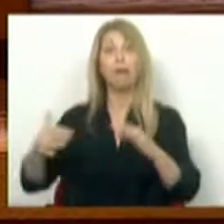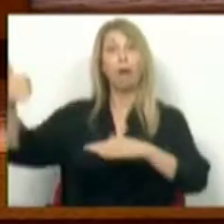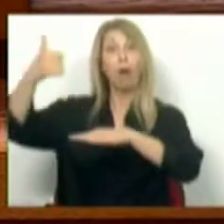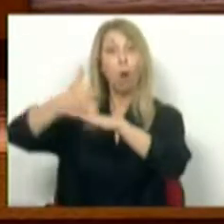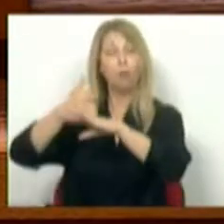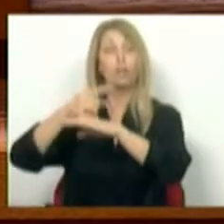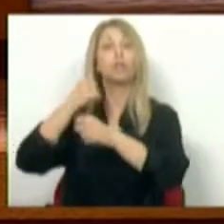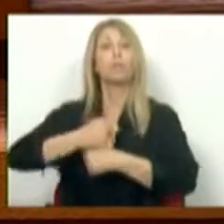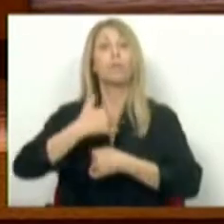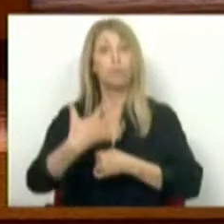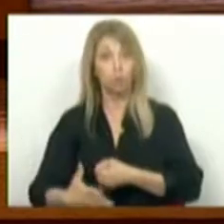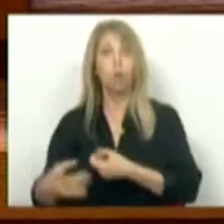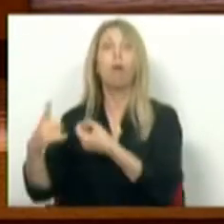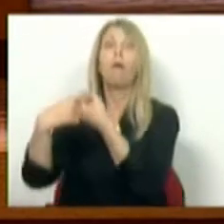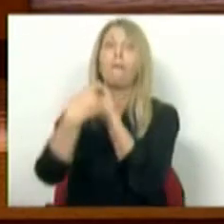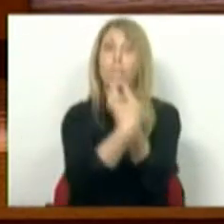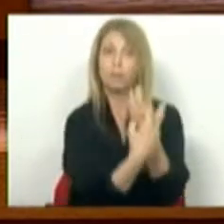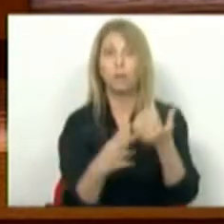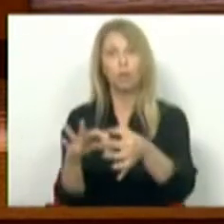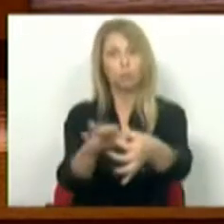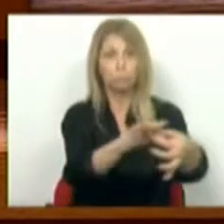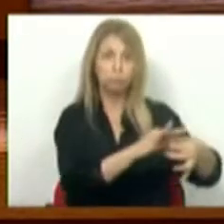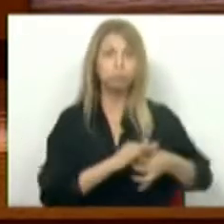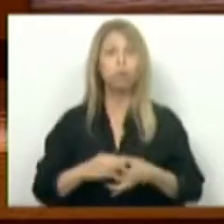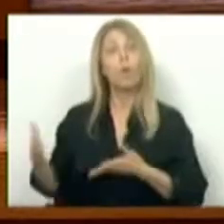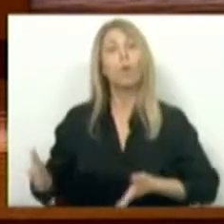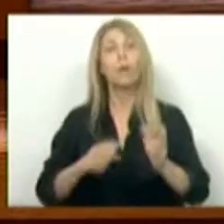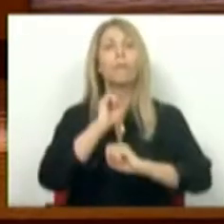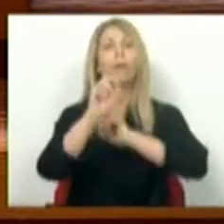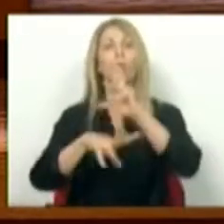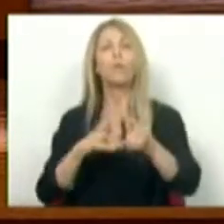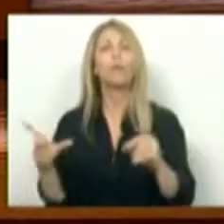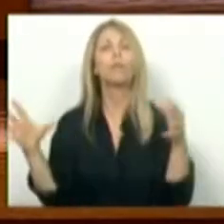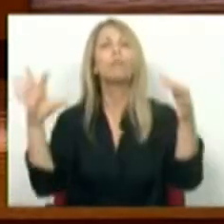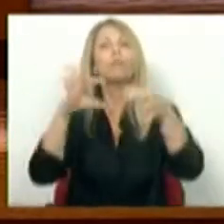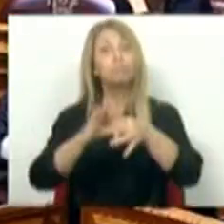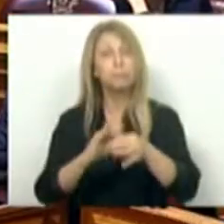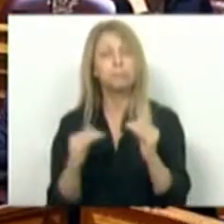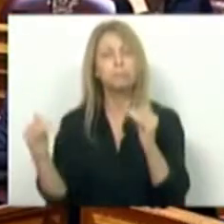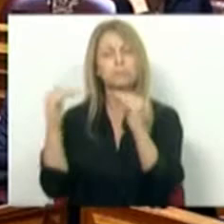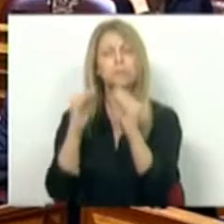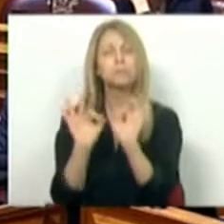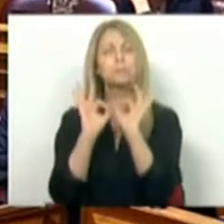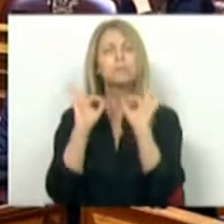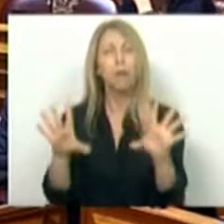parceiros, para fazermos o caminho de um país moderno em linha com a realidade do resto da Europa. Muito obrigada.